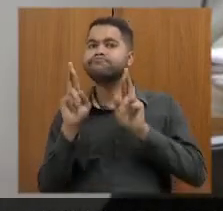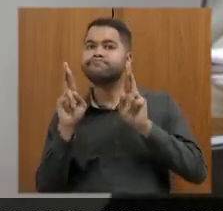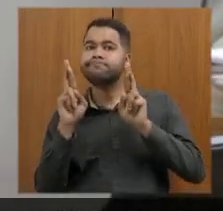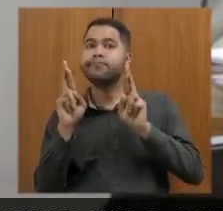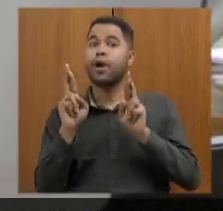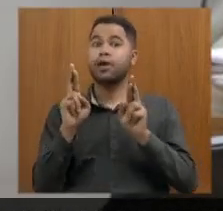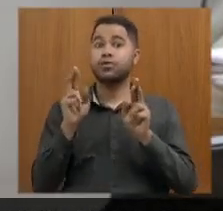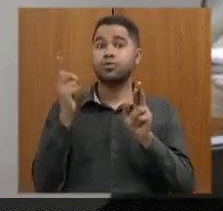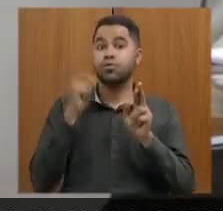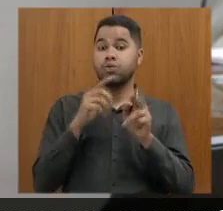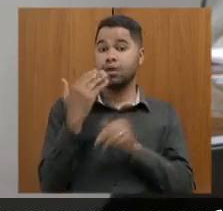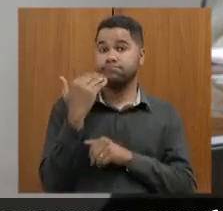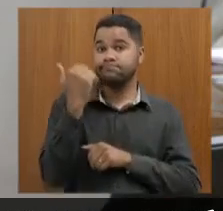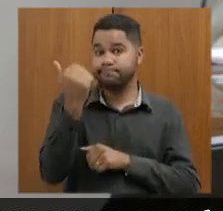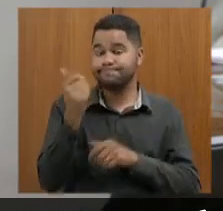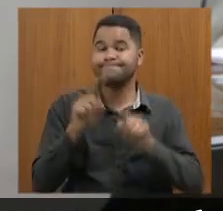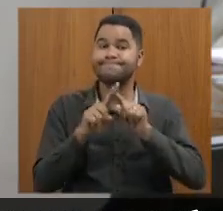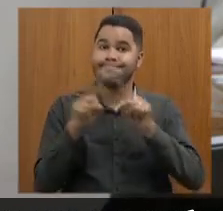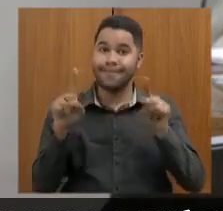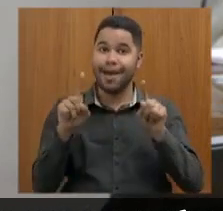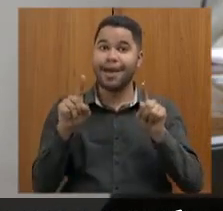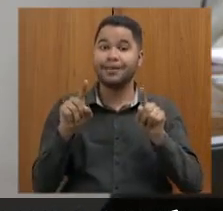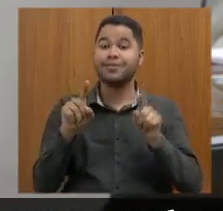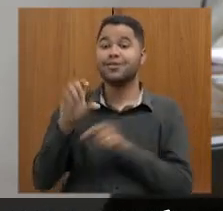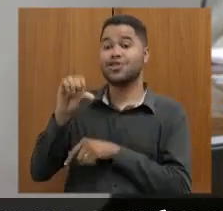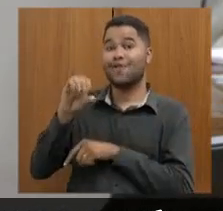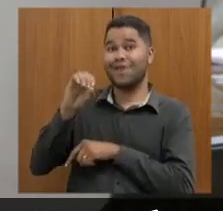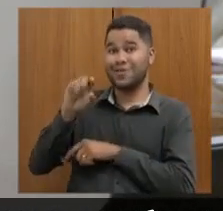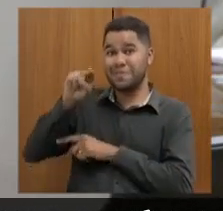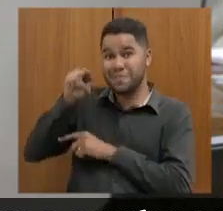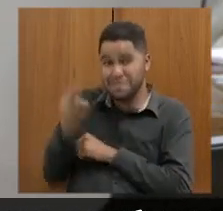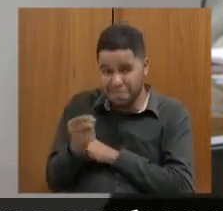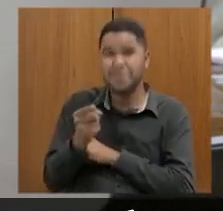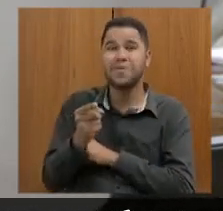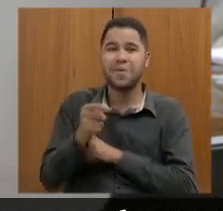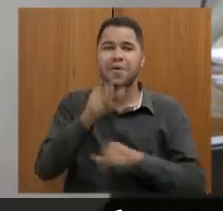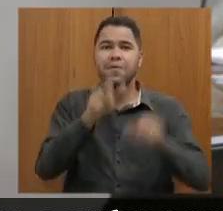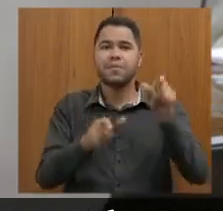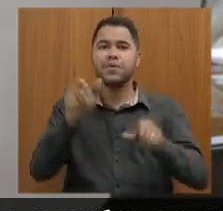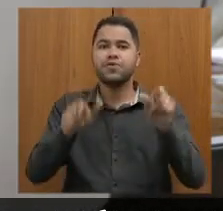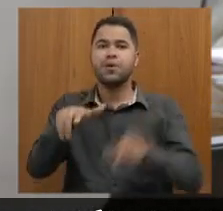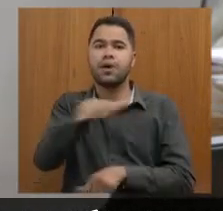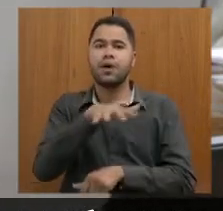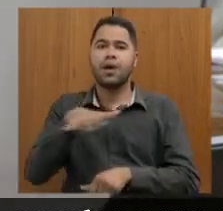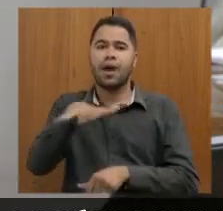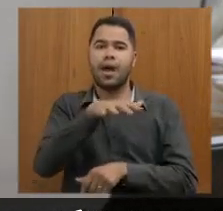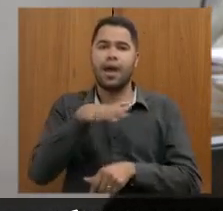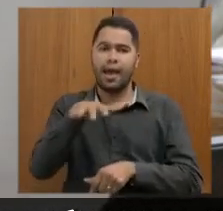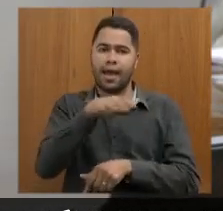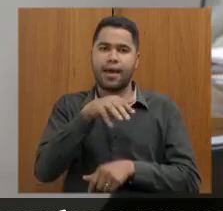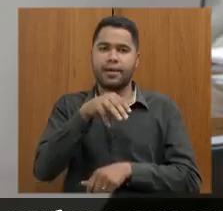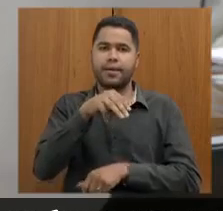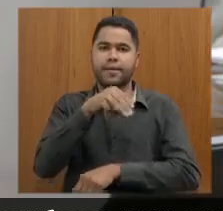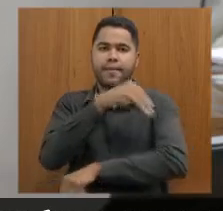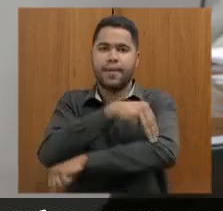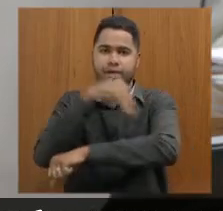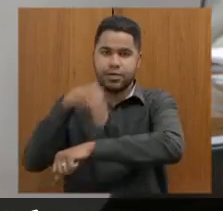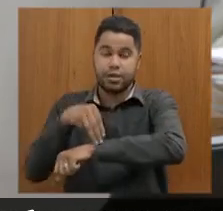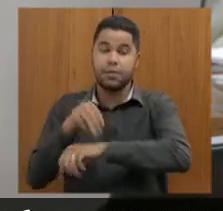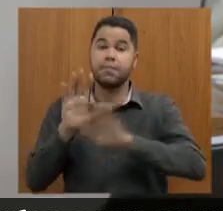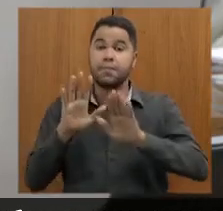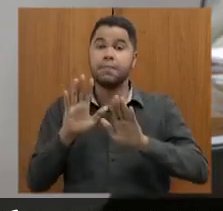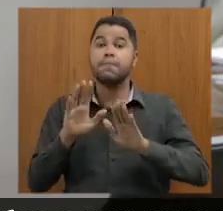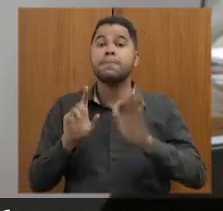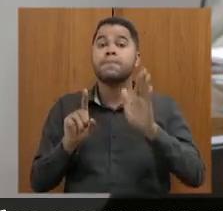nomeação. Existem mais de 90 mil cargos só na área do magistério. Mas a minha